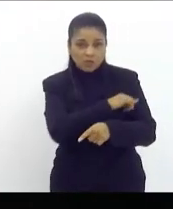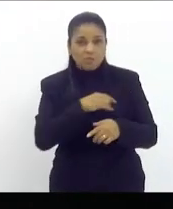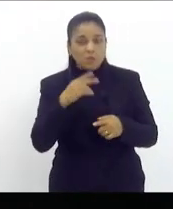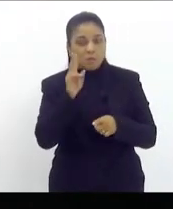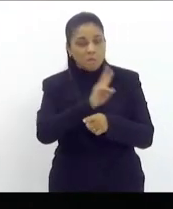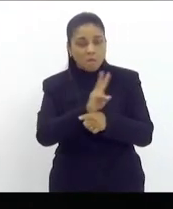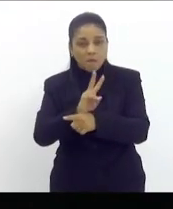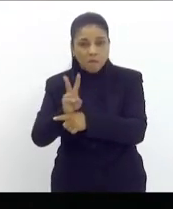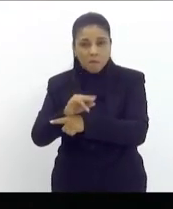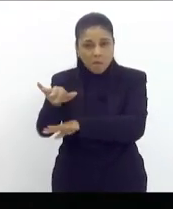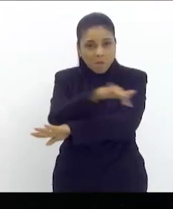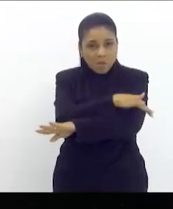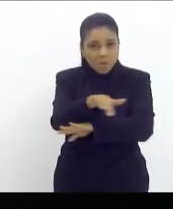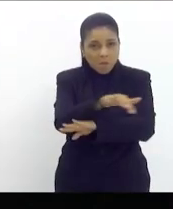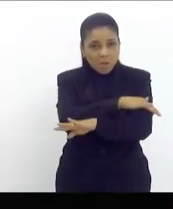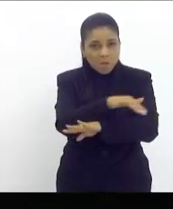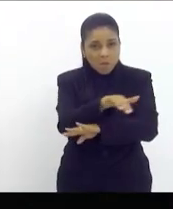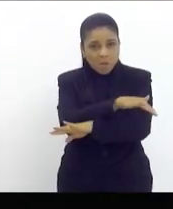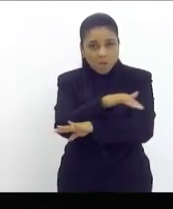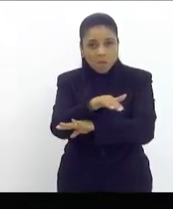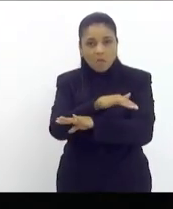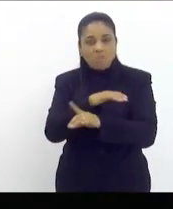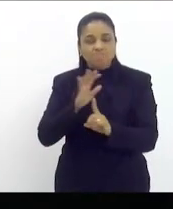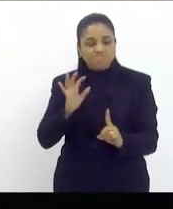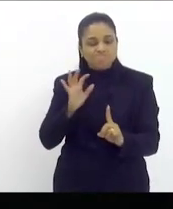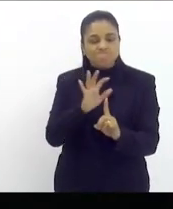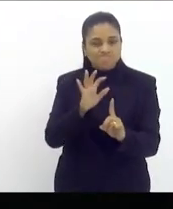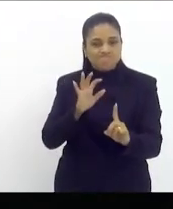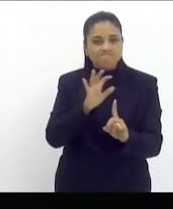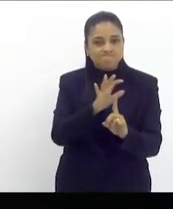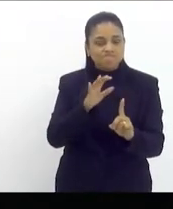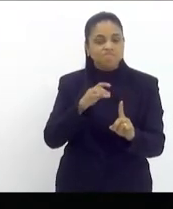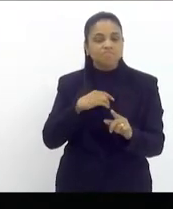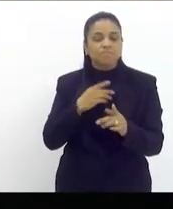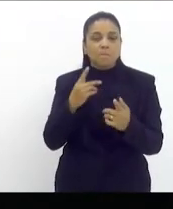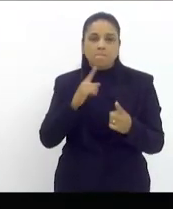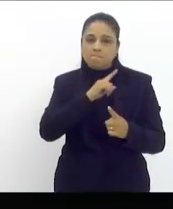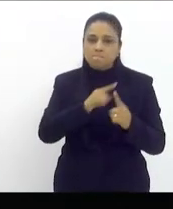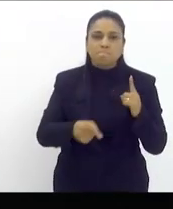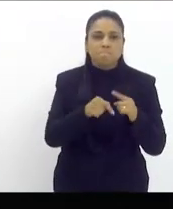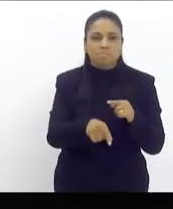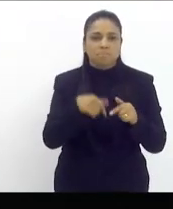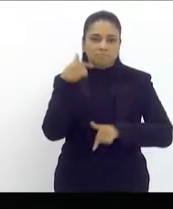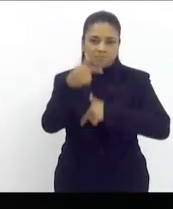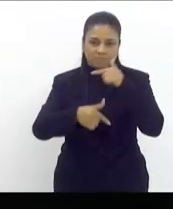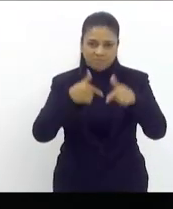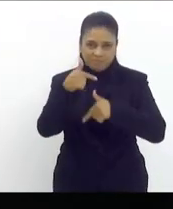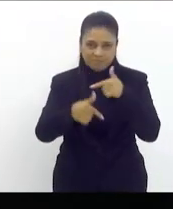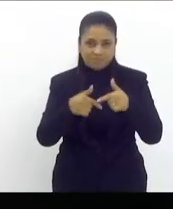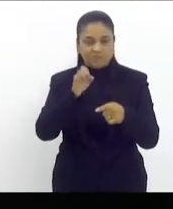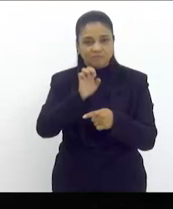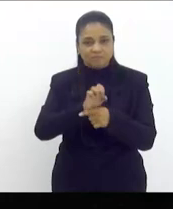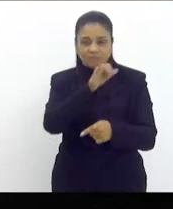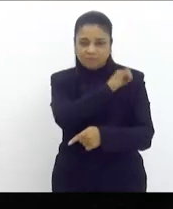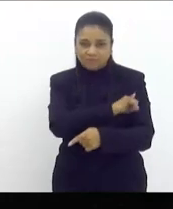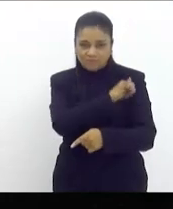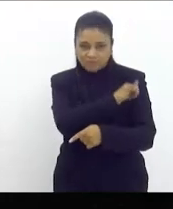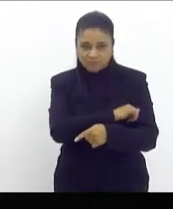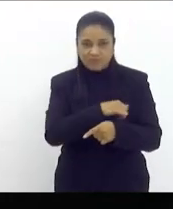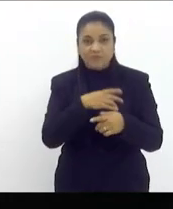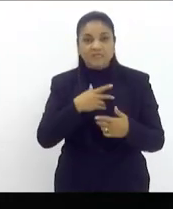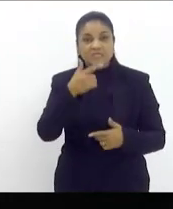a todo custo numa tentativa de inviabilizar o trabalho dessas mulheres hoje no estado do Rio de Janeiro somos